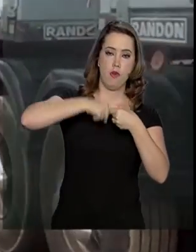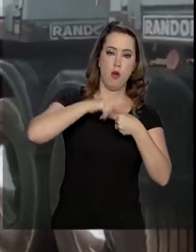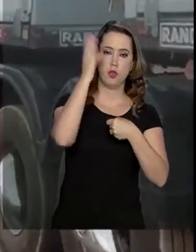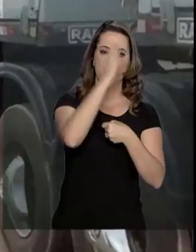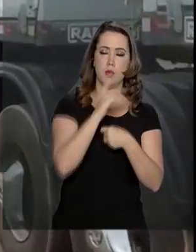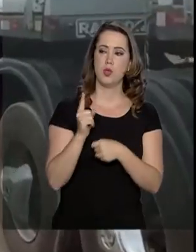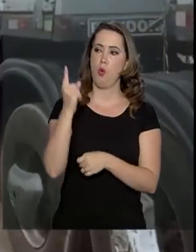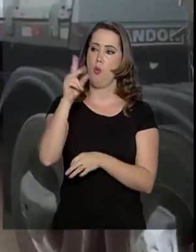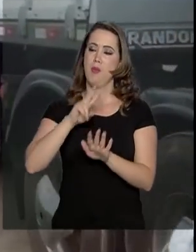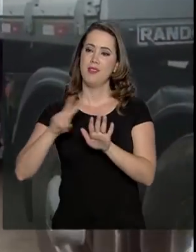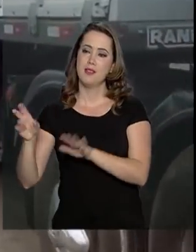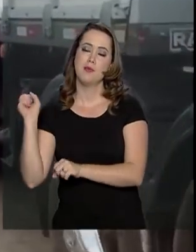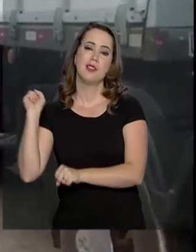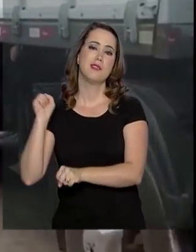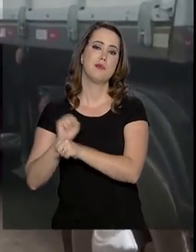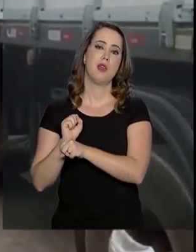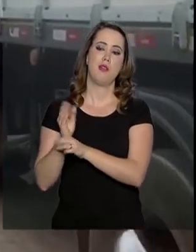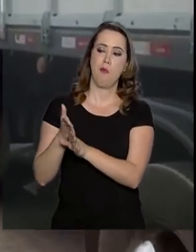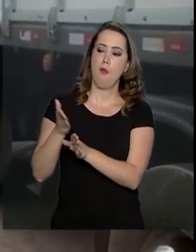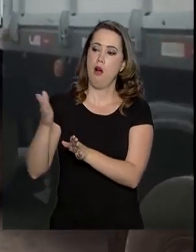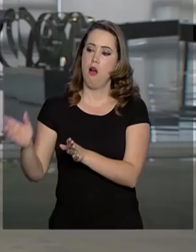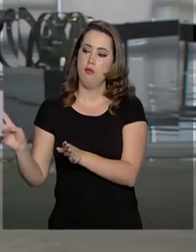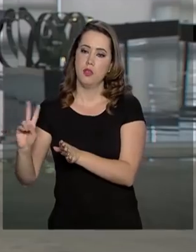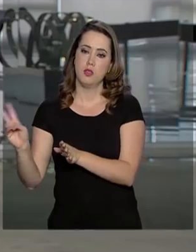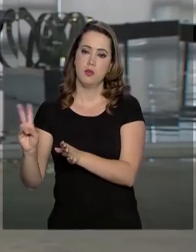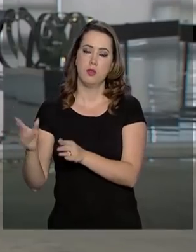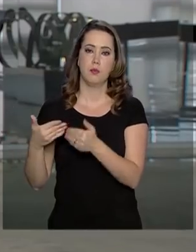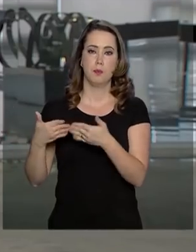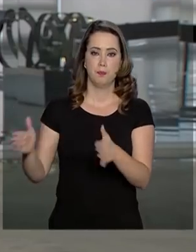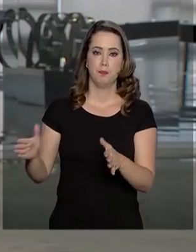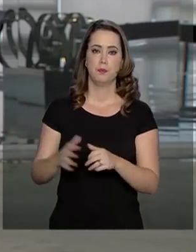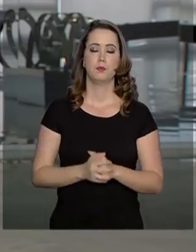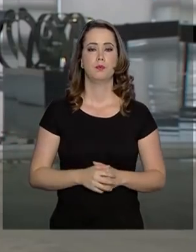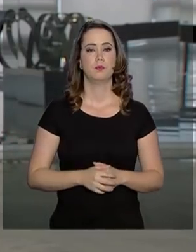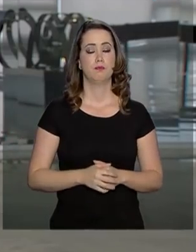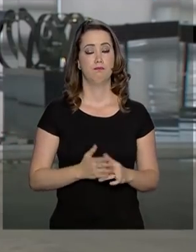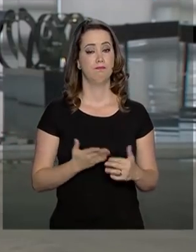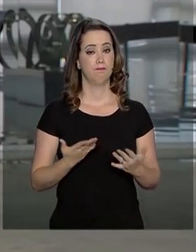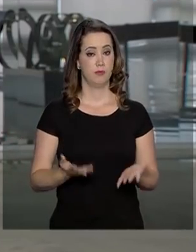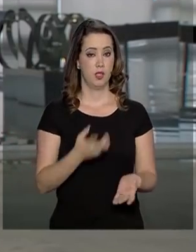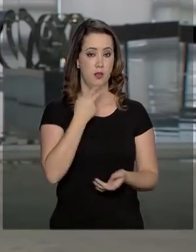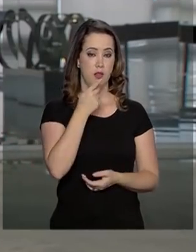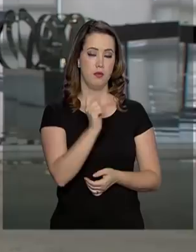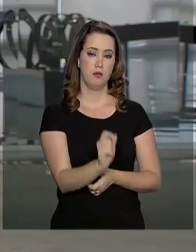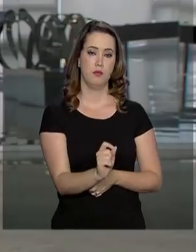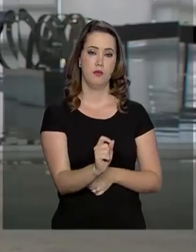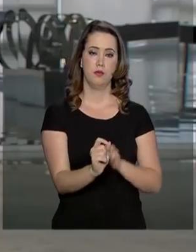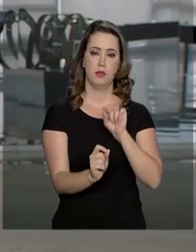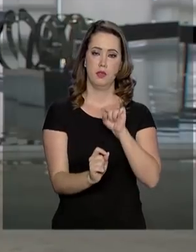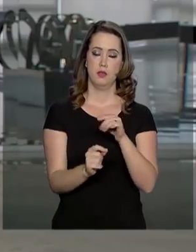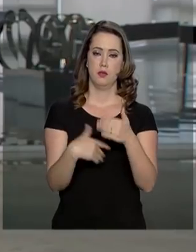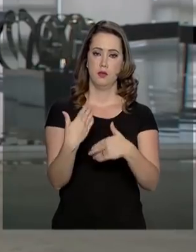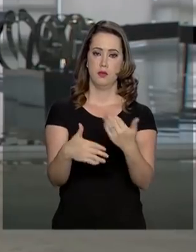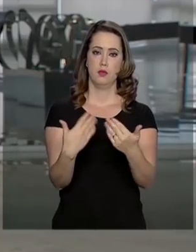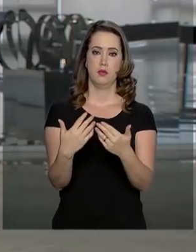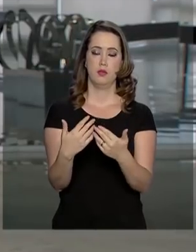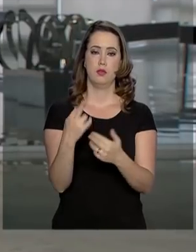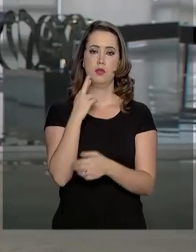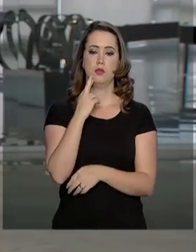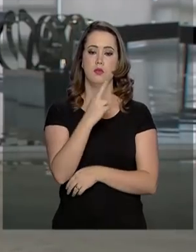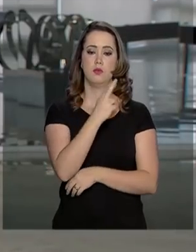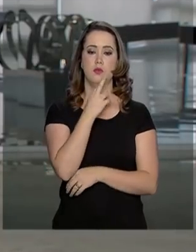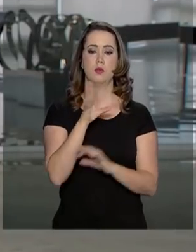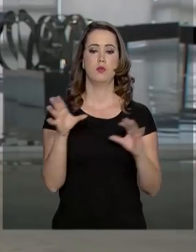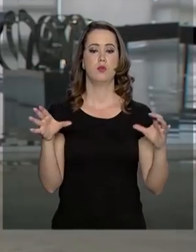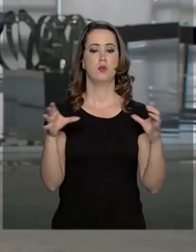uma semana de espera no lado venezuelano. Olha, e ainda sobre a Roraima, a